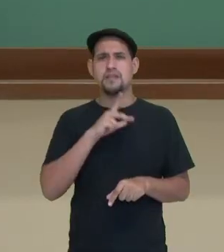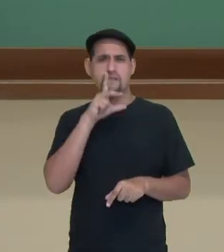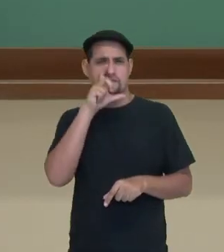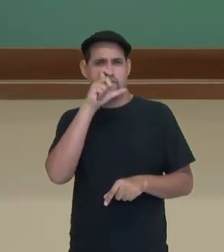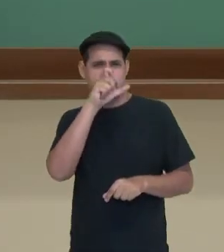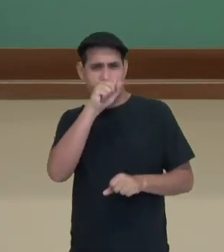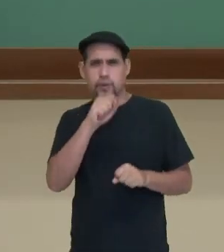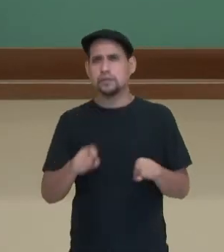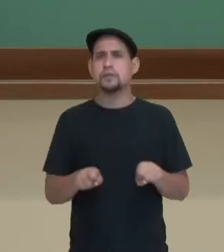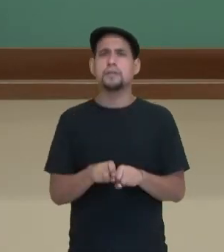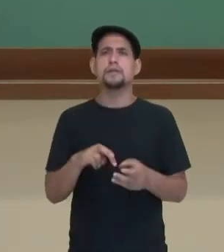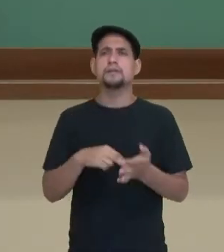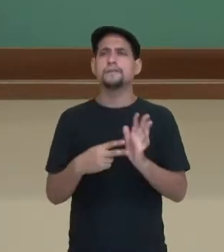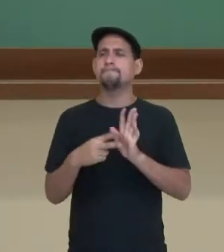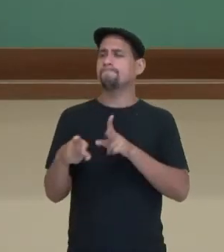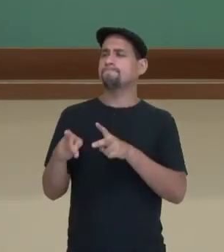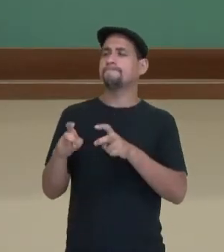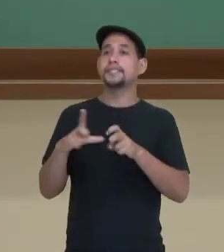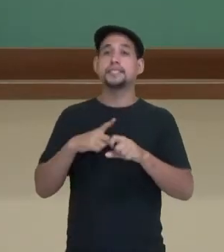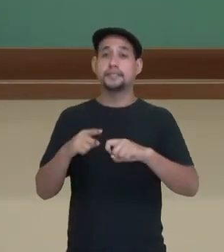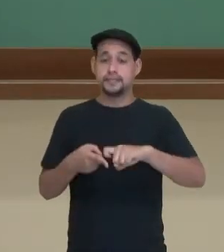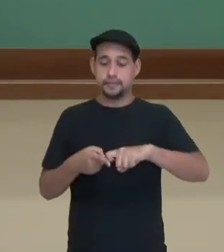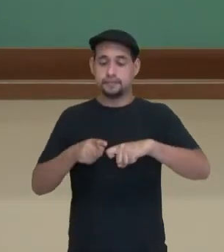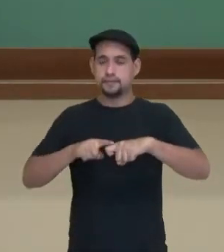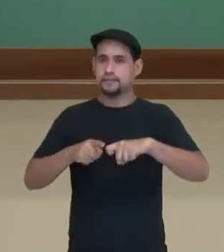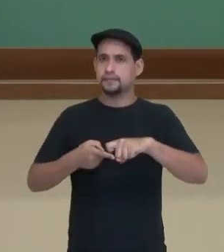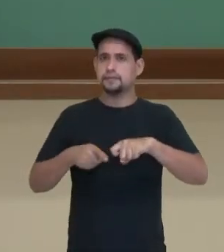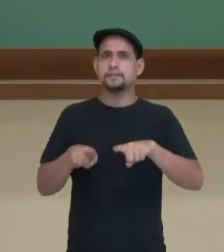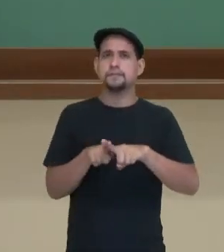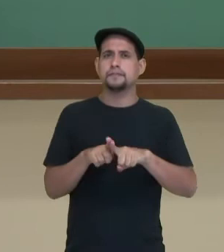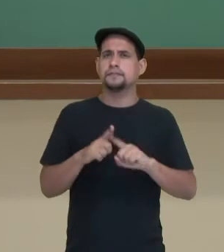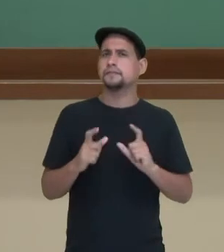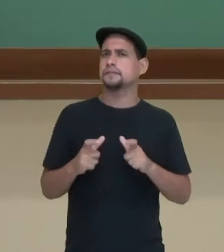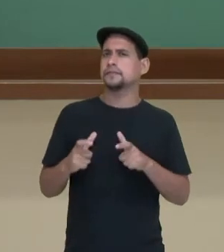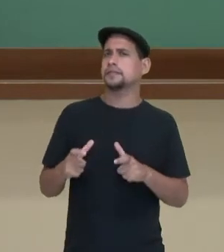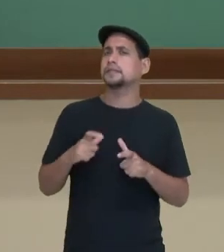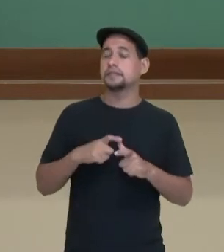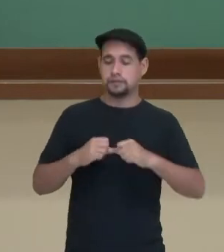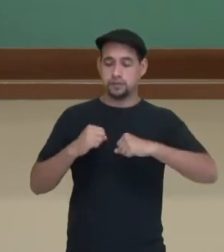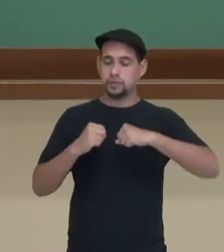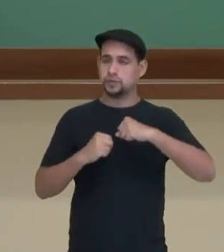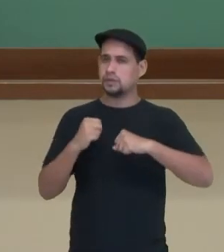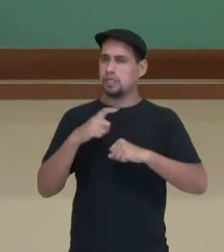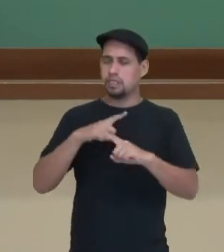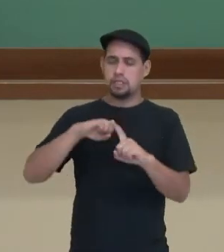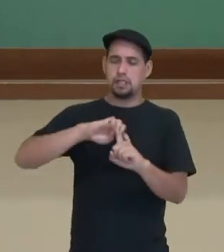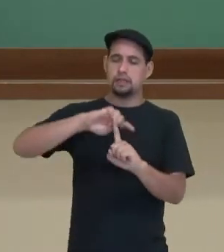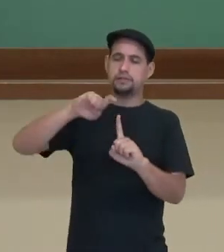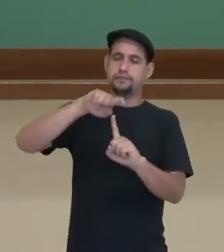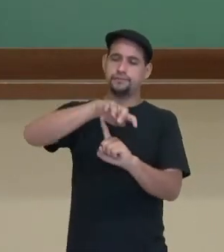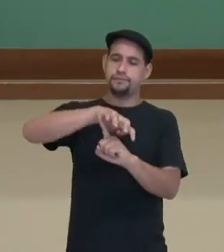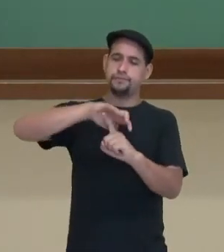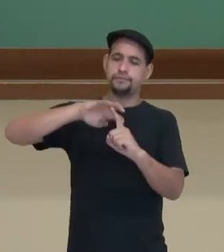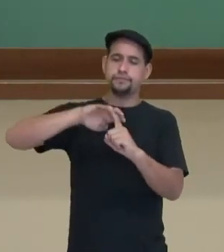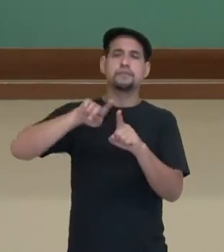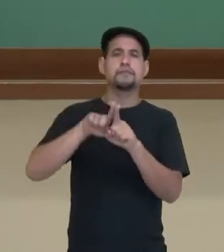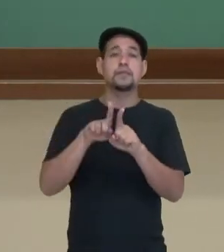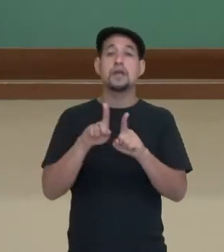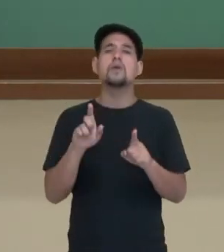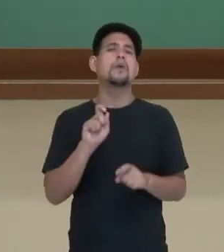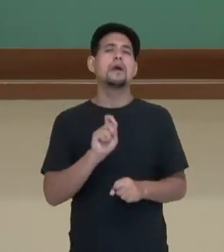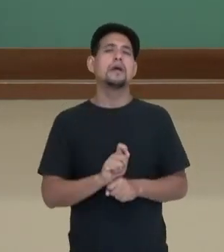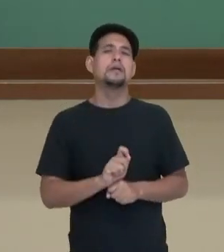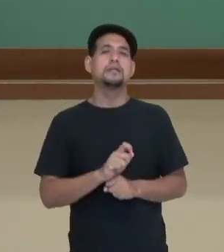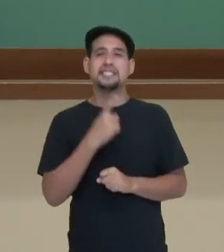fibras. É o que é encontrado nos joelhos e entre os ossos da coluna. O tecido conjuntivo ósseo,